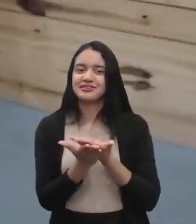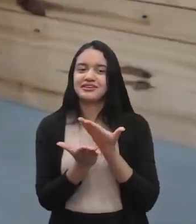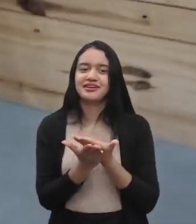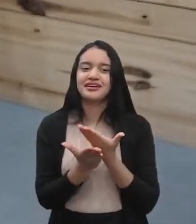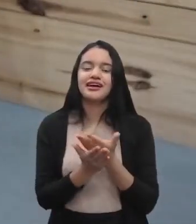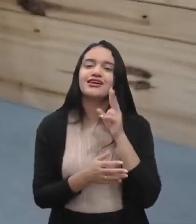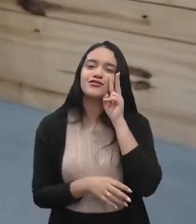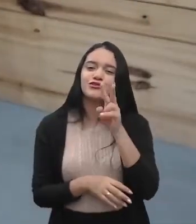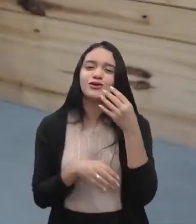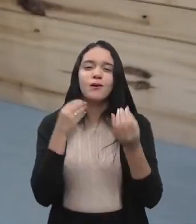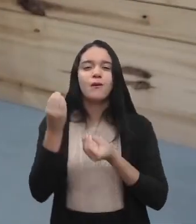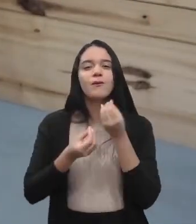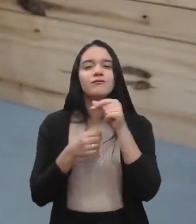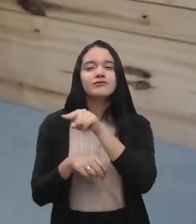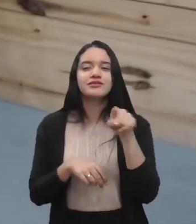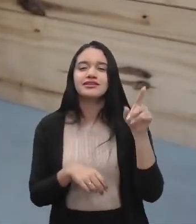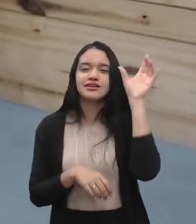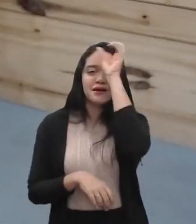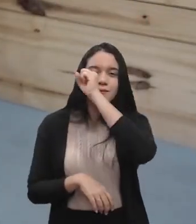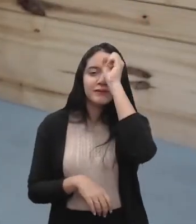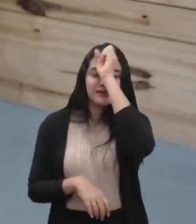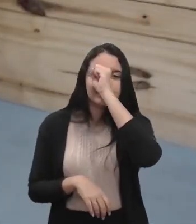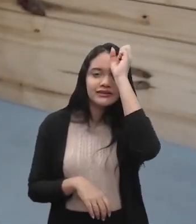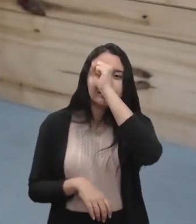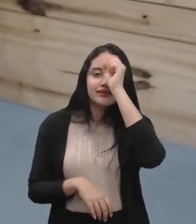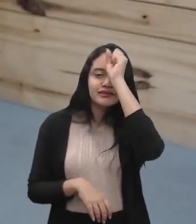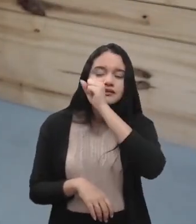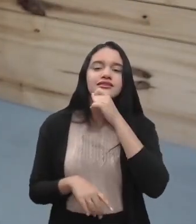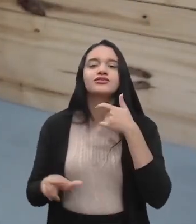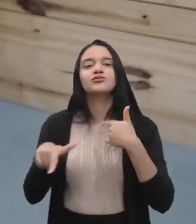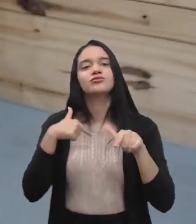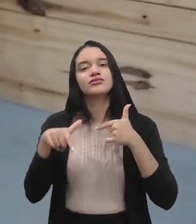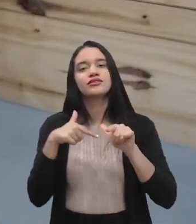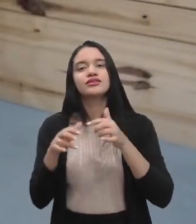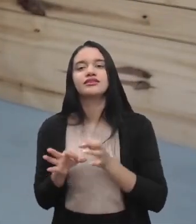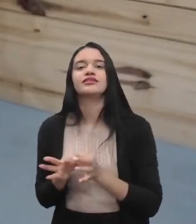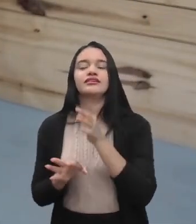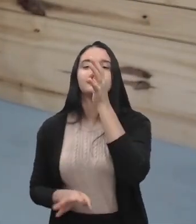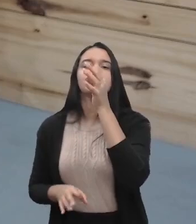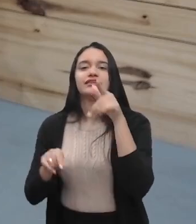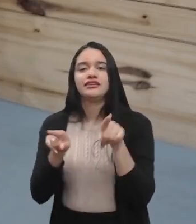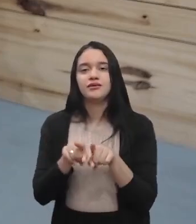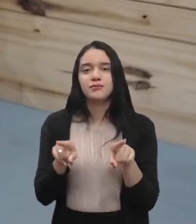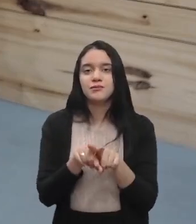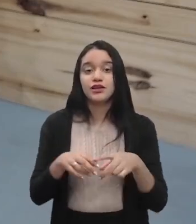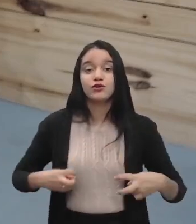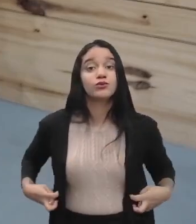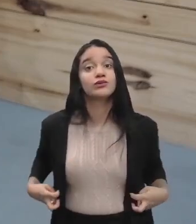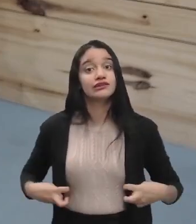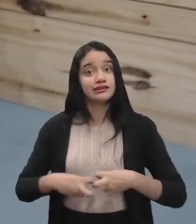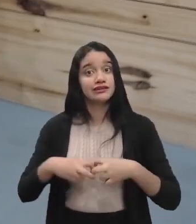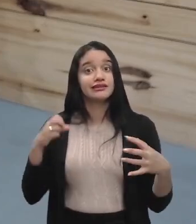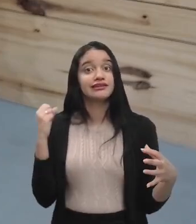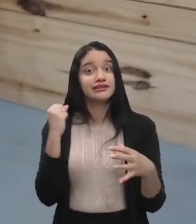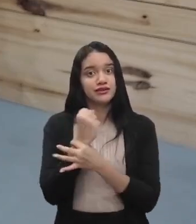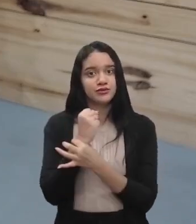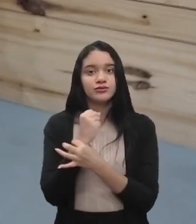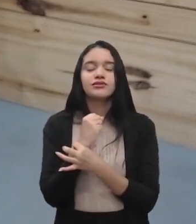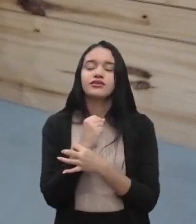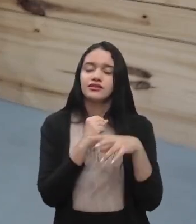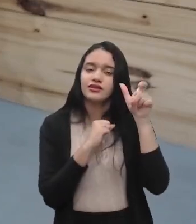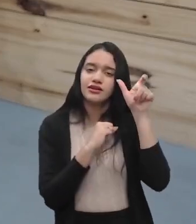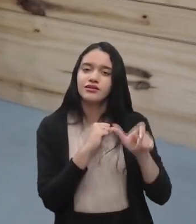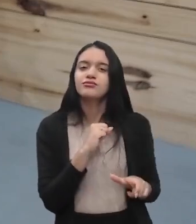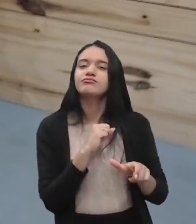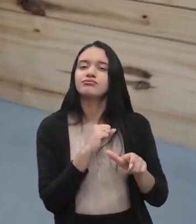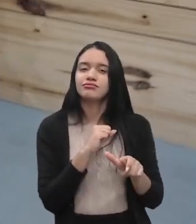Viram como vocês aprenderam muito sobre o trabalho em altura, a exposição com cinto de segurança, como a Annalisa colocou toda